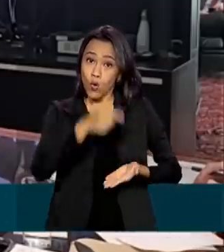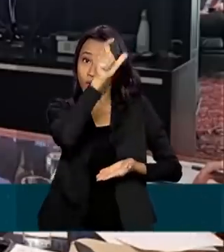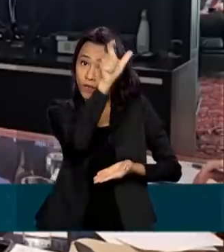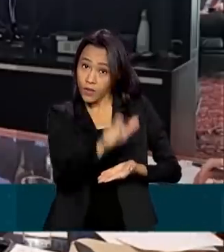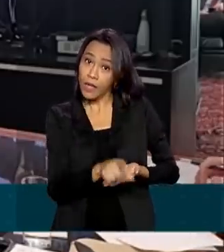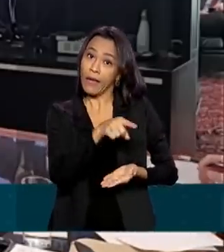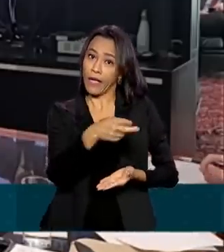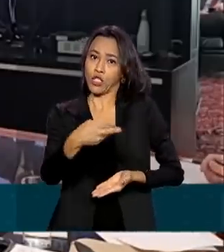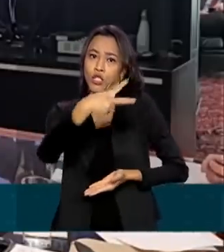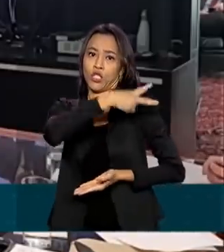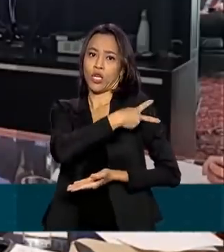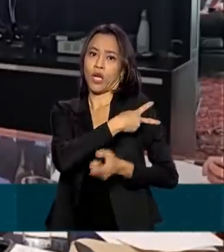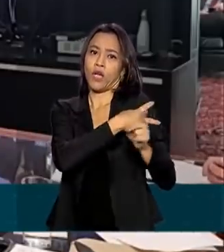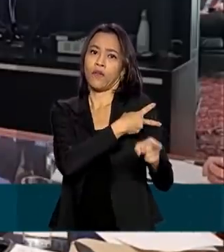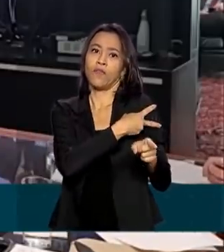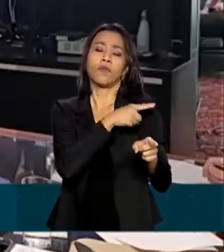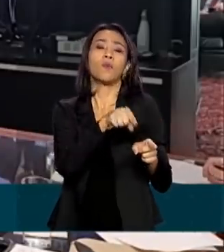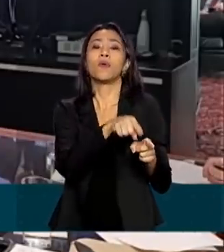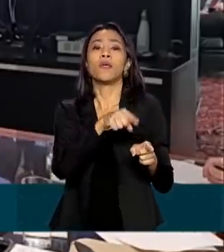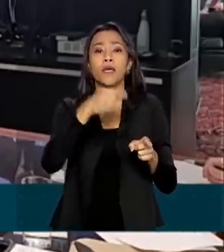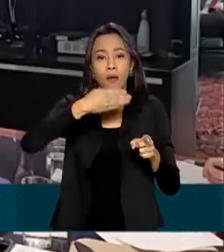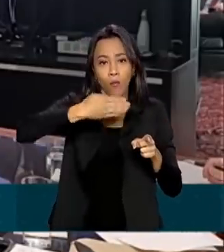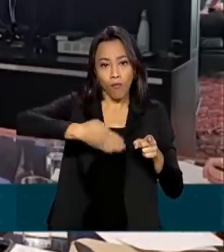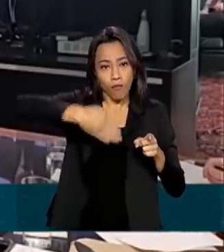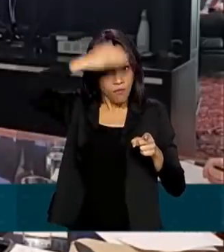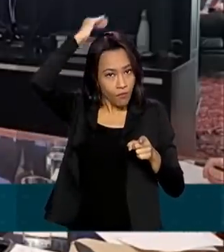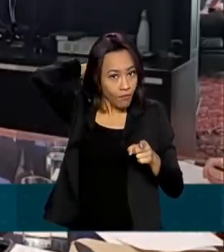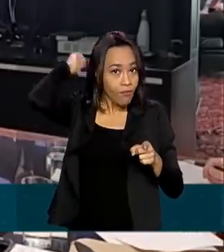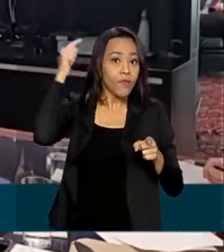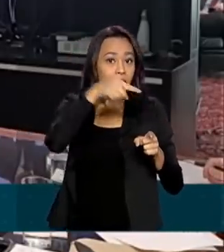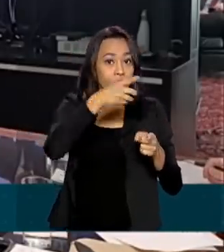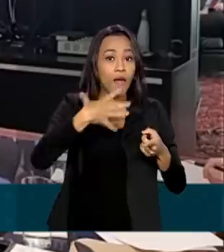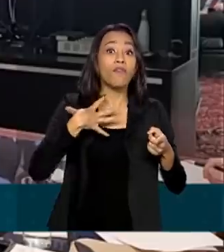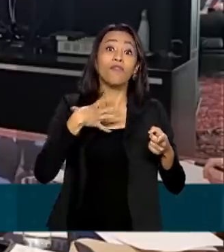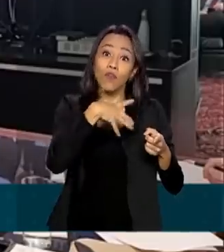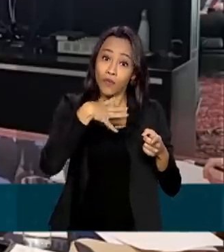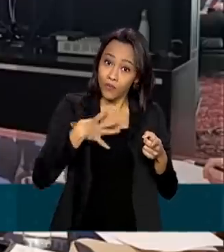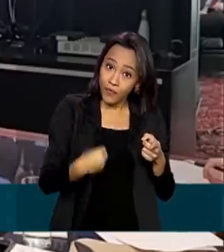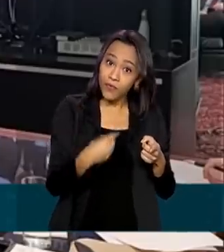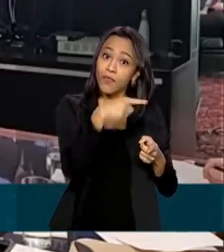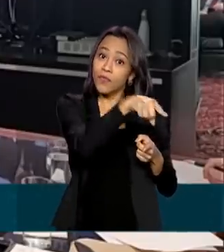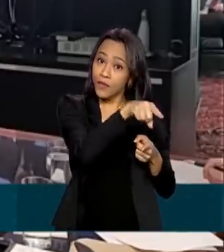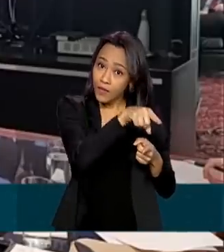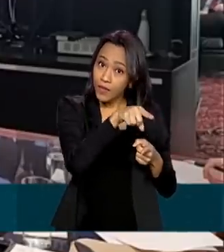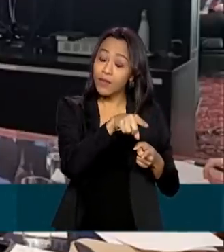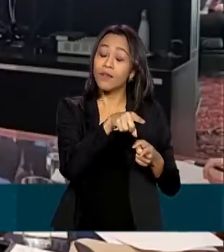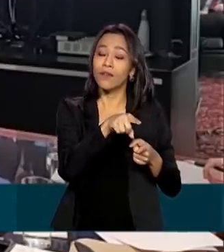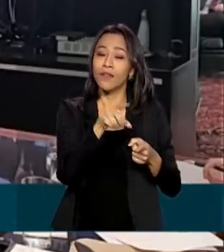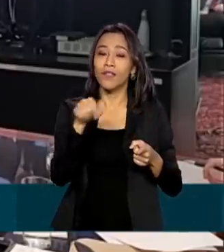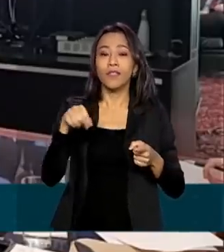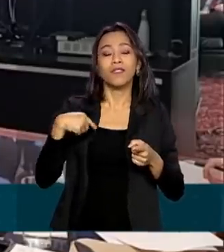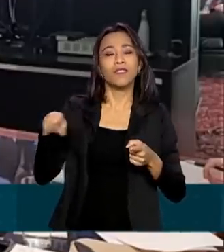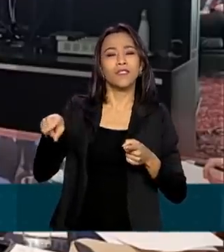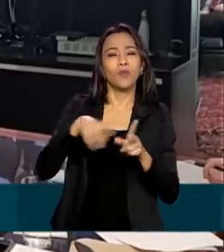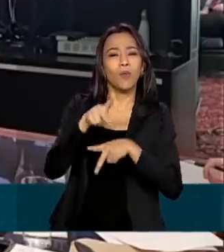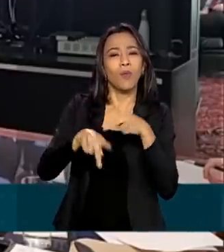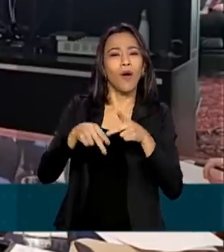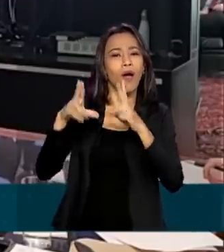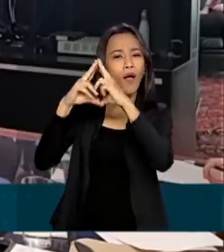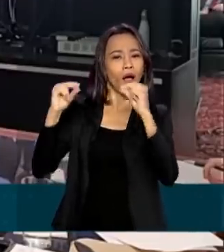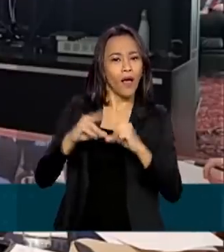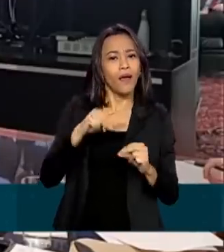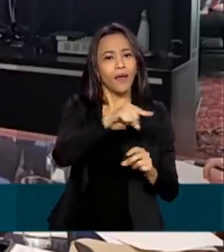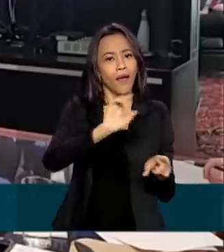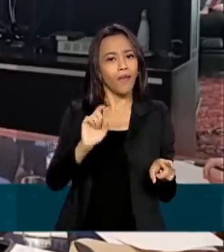dessa missão, o senhor Michel Temer, filho de libaneses e ex-presidente do Brasil. Nos últimos anos, o